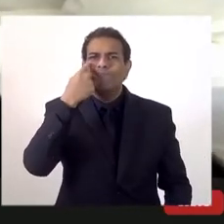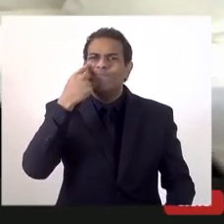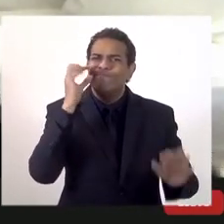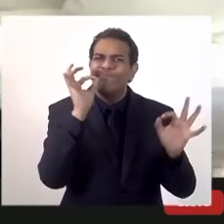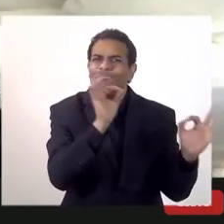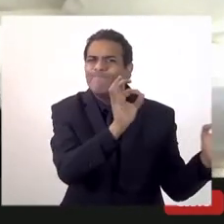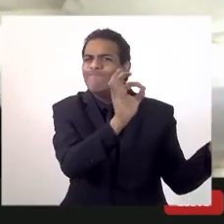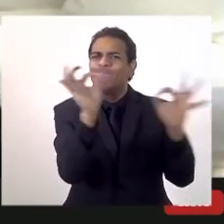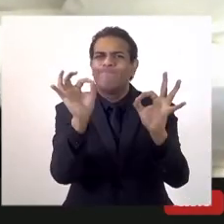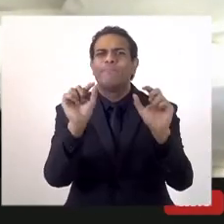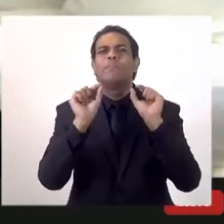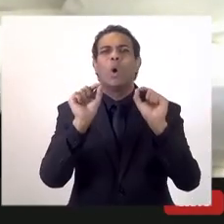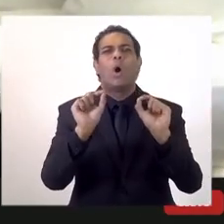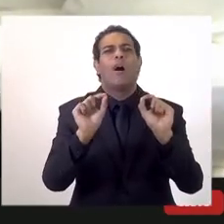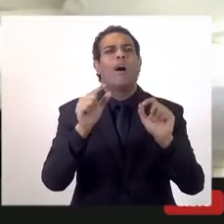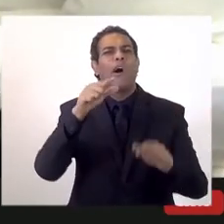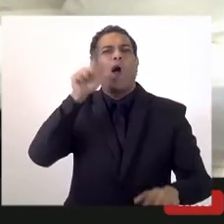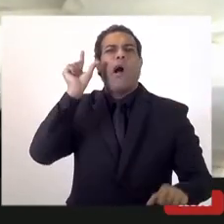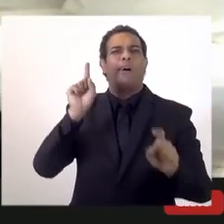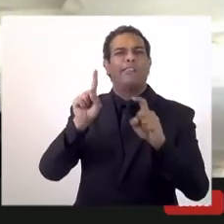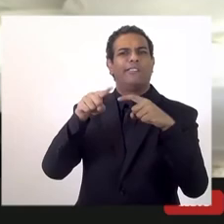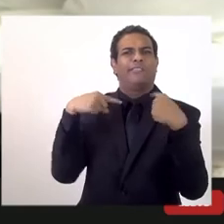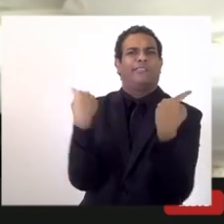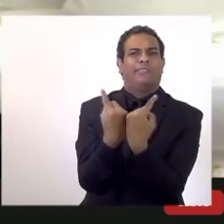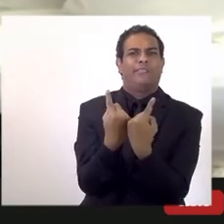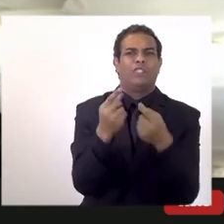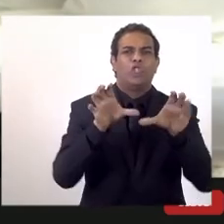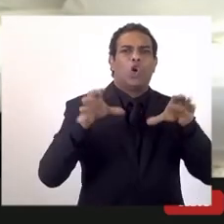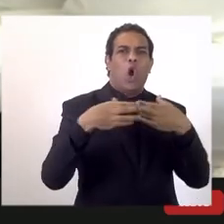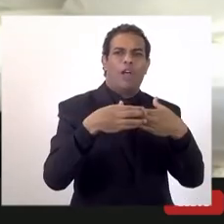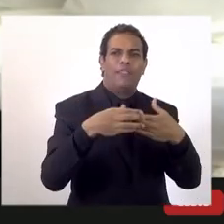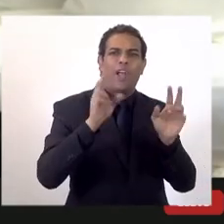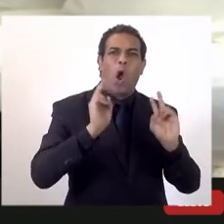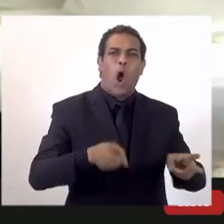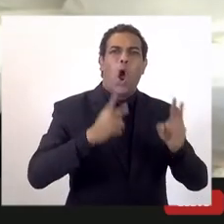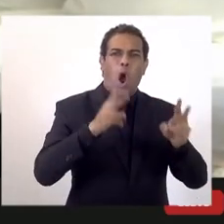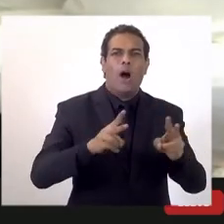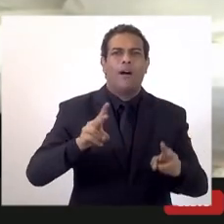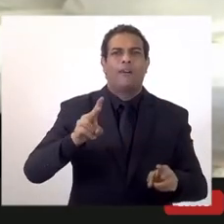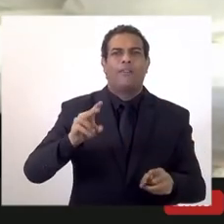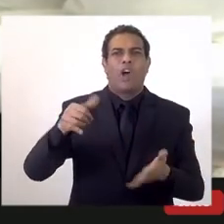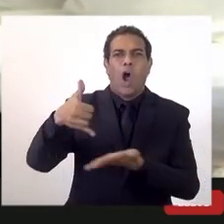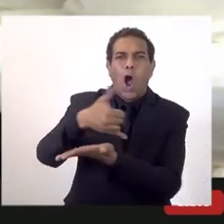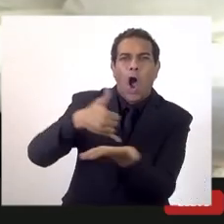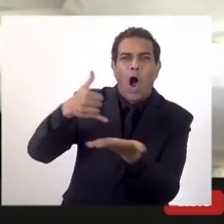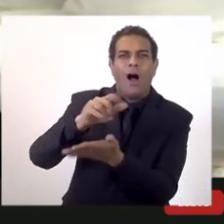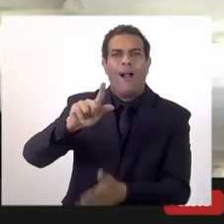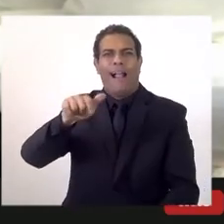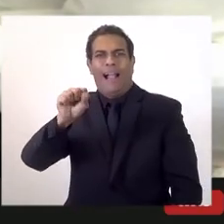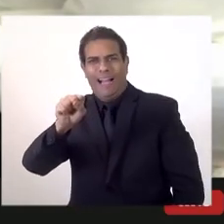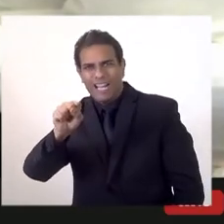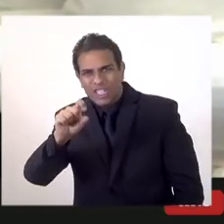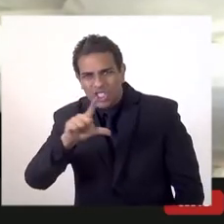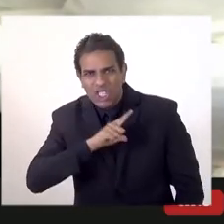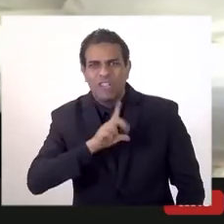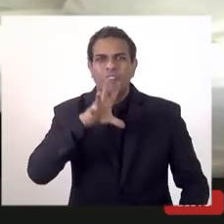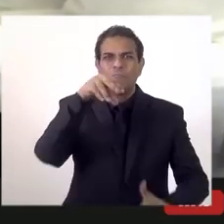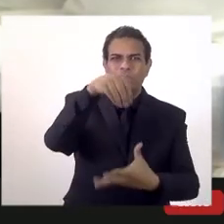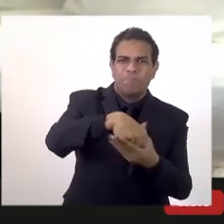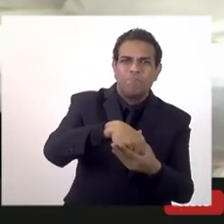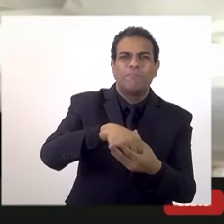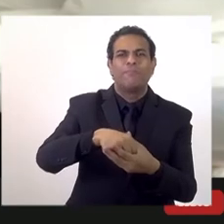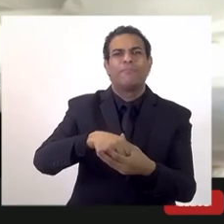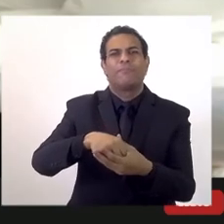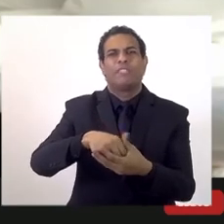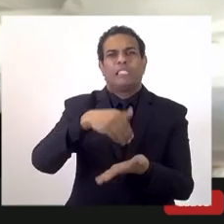muito importante ontem nós tivemos uma reunião do nosso conselho permanente de óleo e gás do qual teve o Wagner Witter e teve o Farag